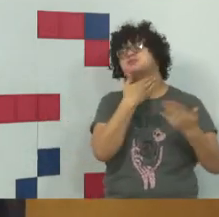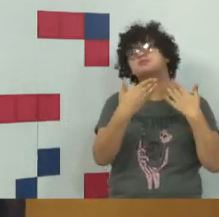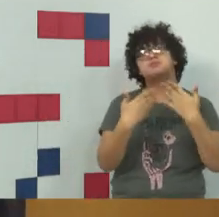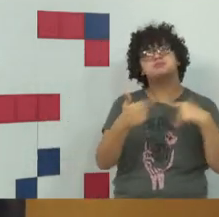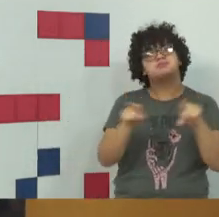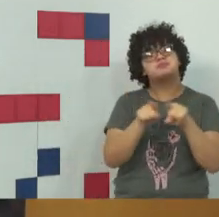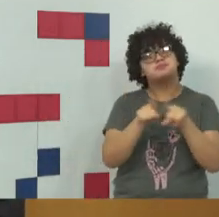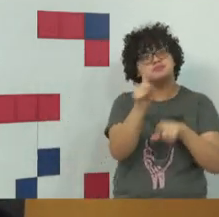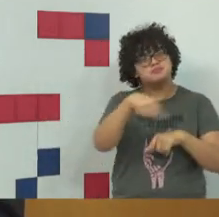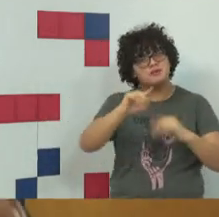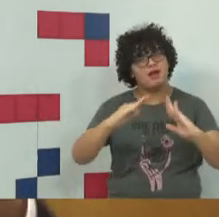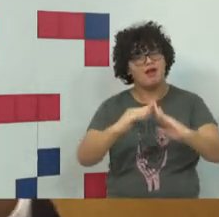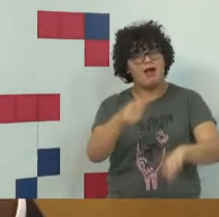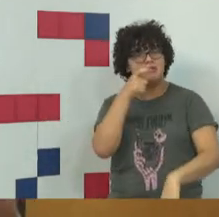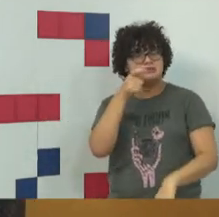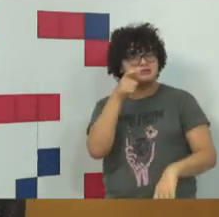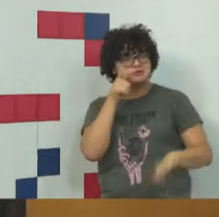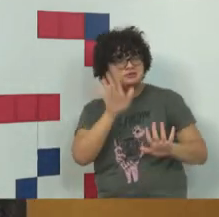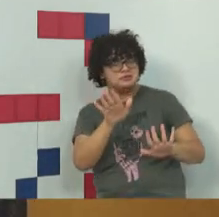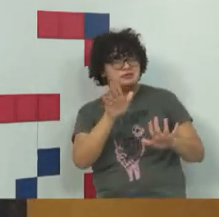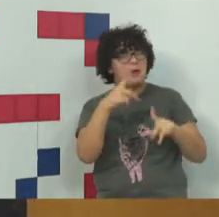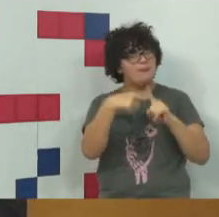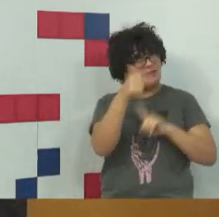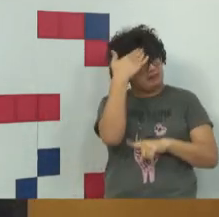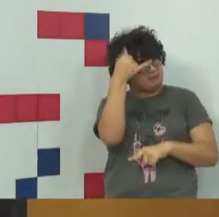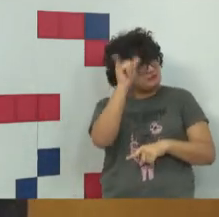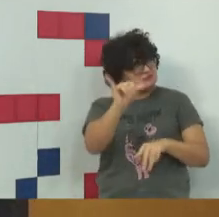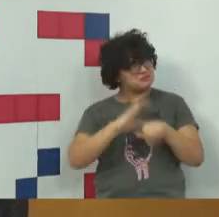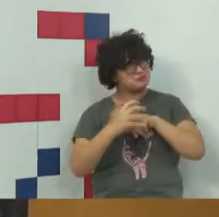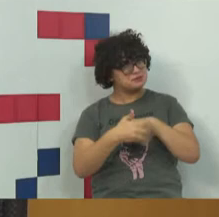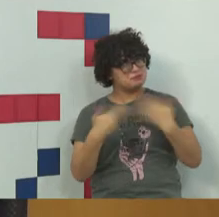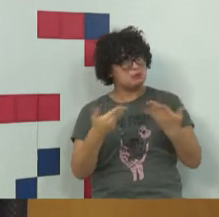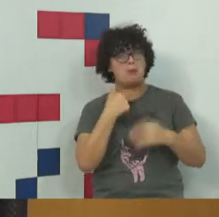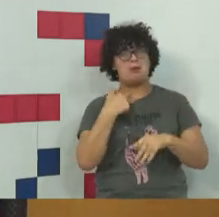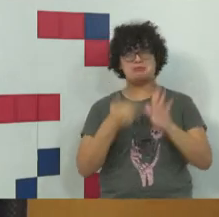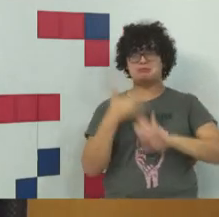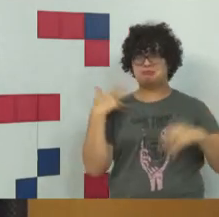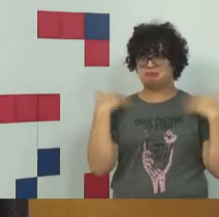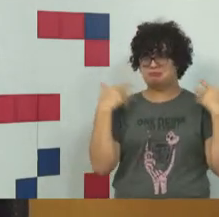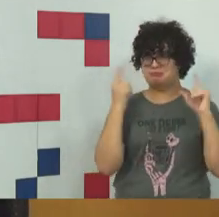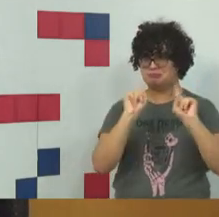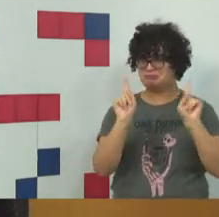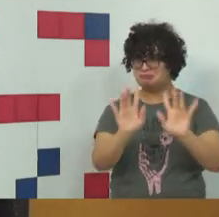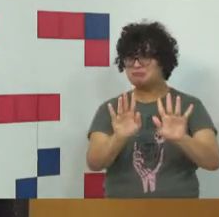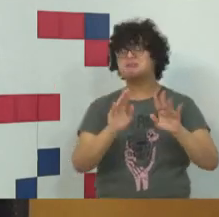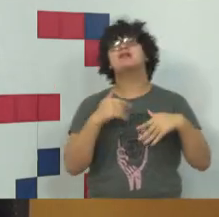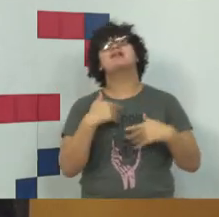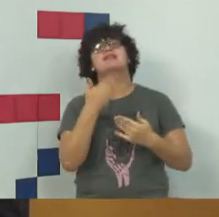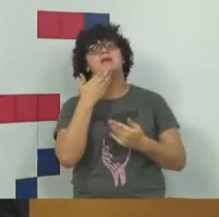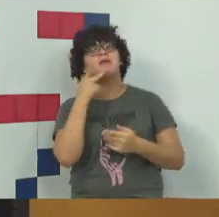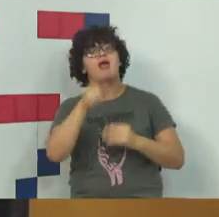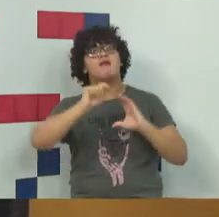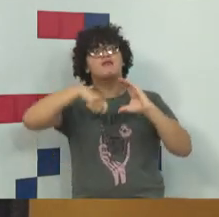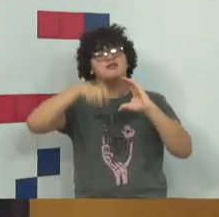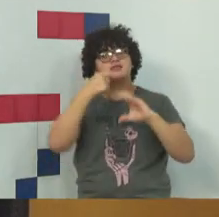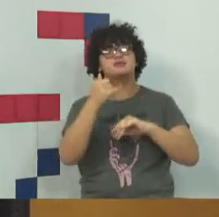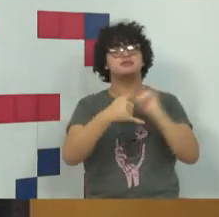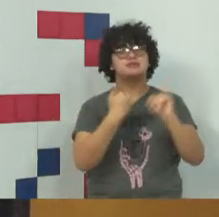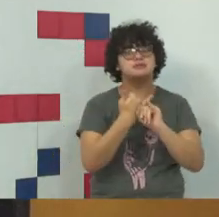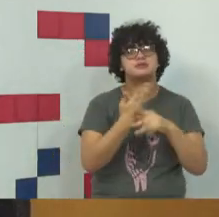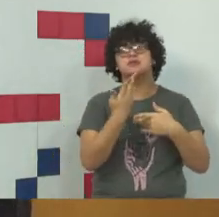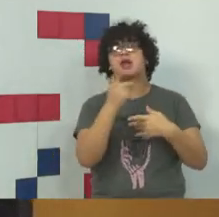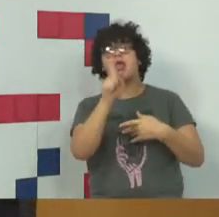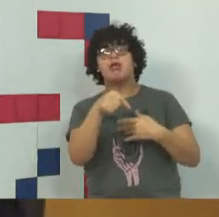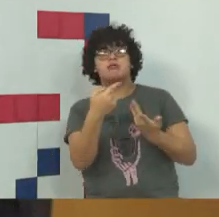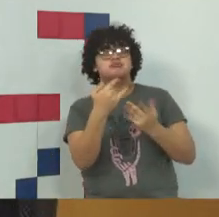está aí em casa, que você está no escritório, está na empresa, ou está na rua assistindo esse vídeo online, essa